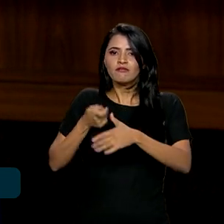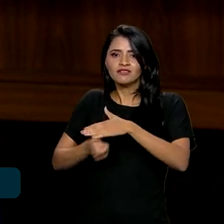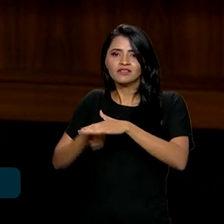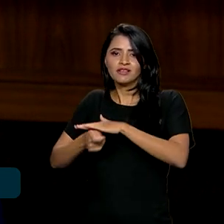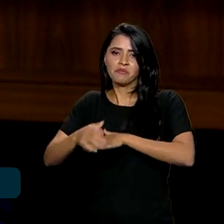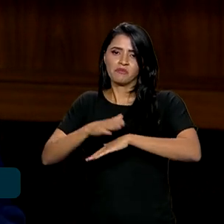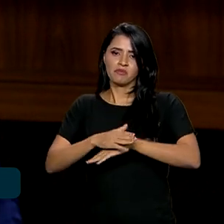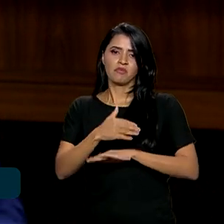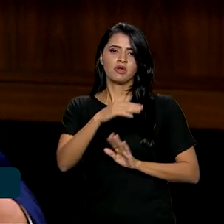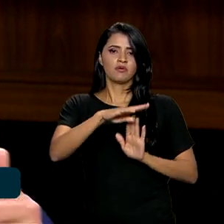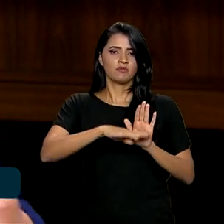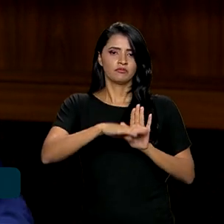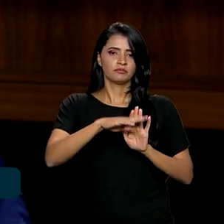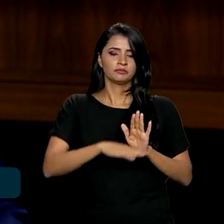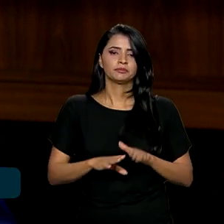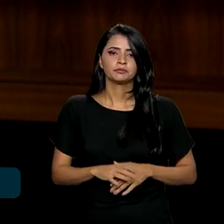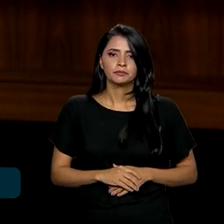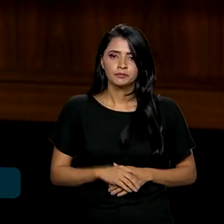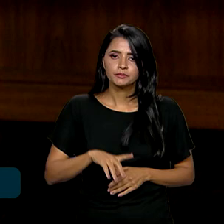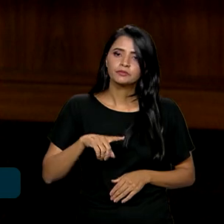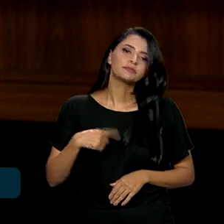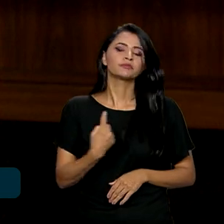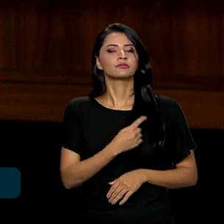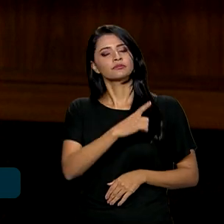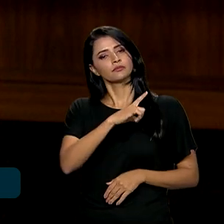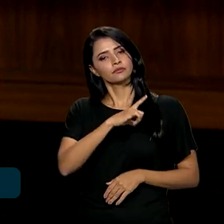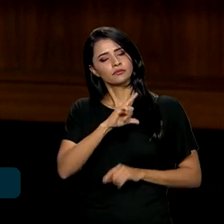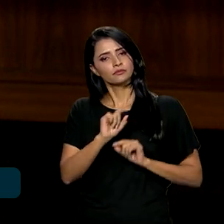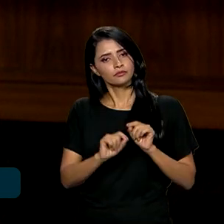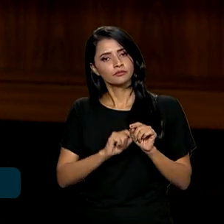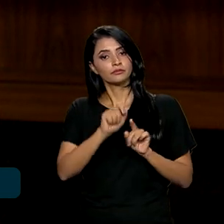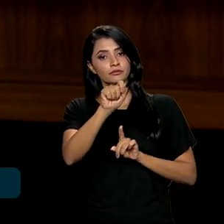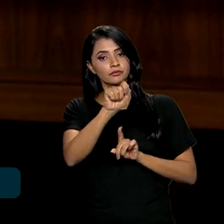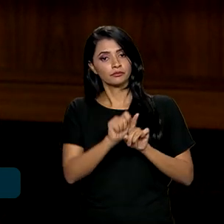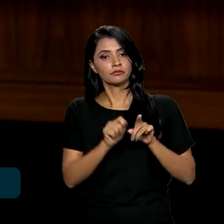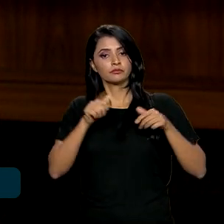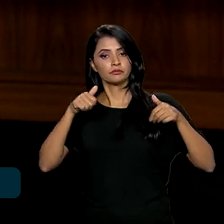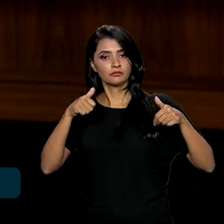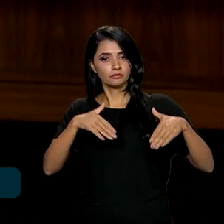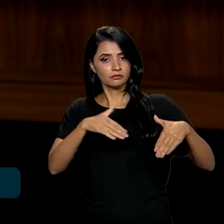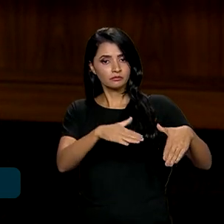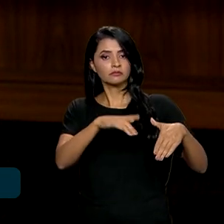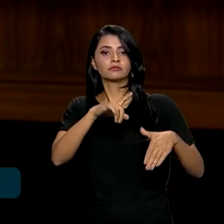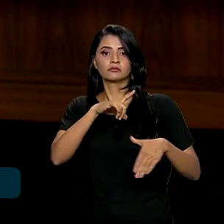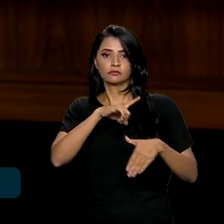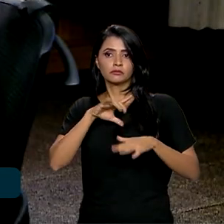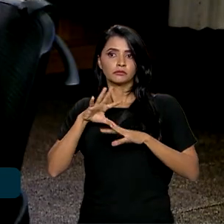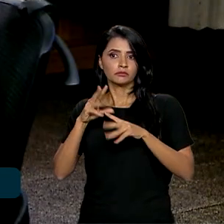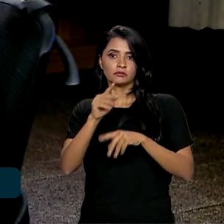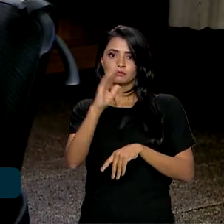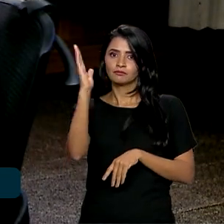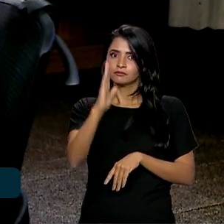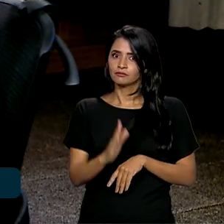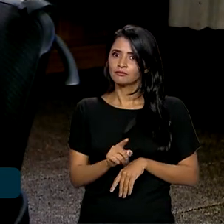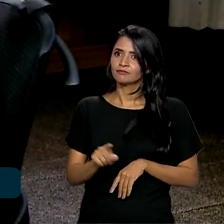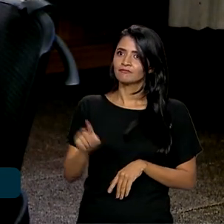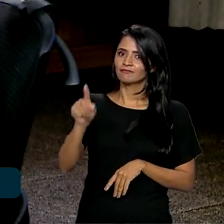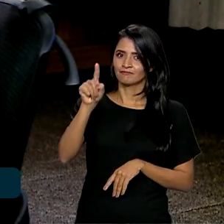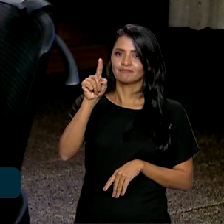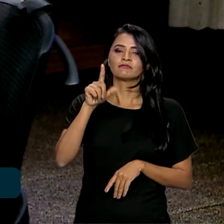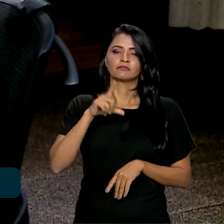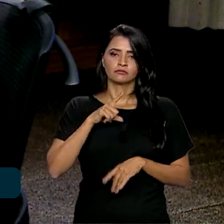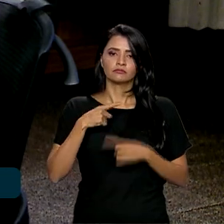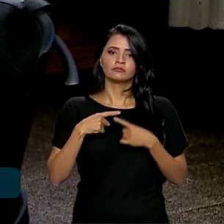pelo programa. Nós teremos, em setembro, e aí vale para todo o Brasil, não só para o Amazonas, a